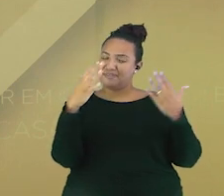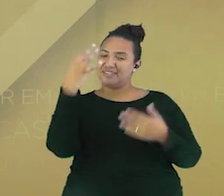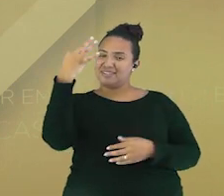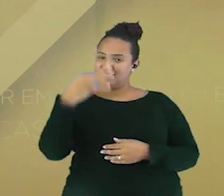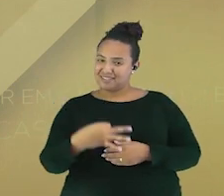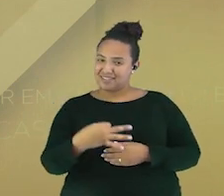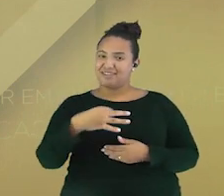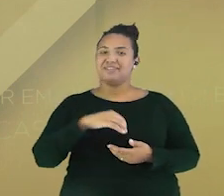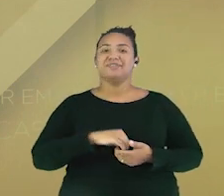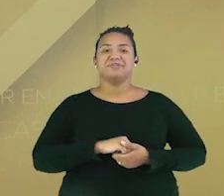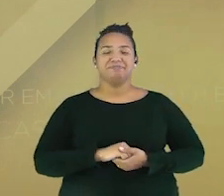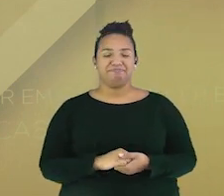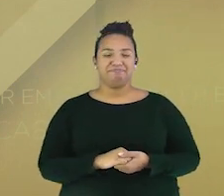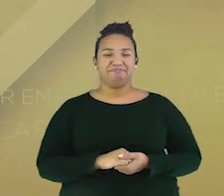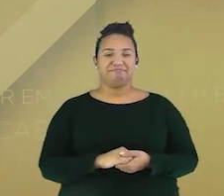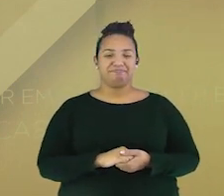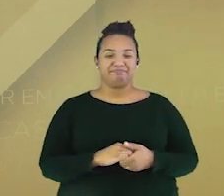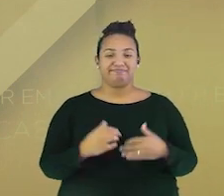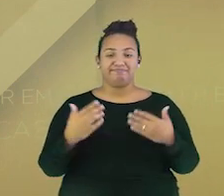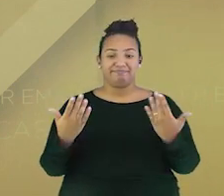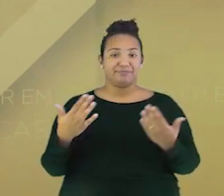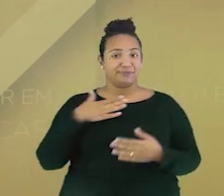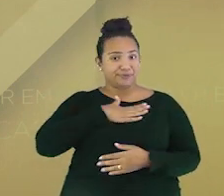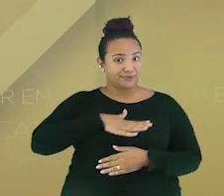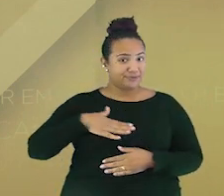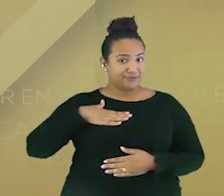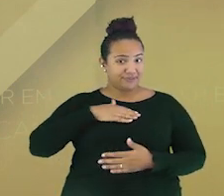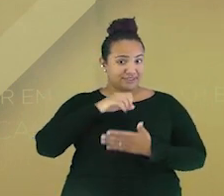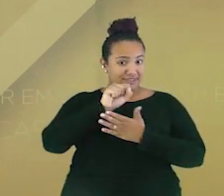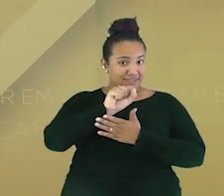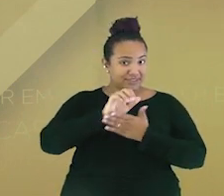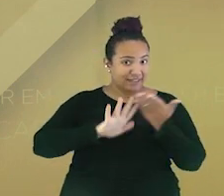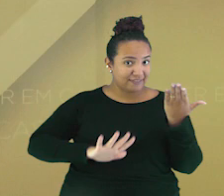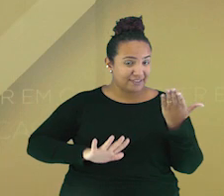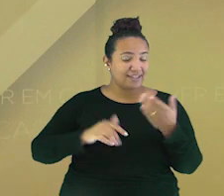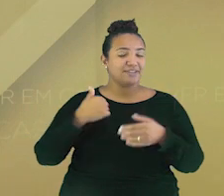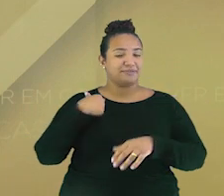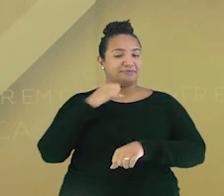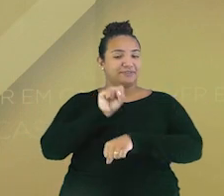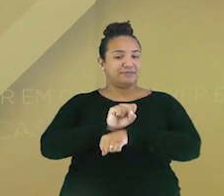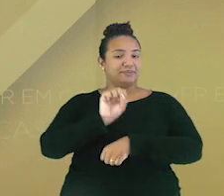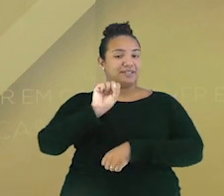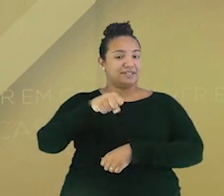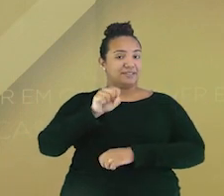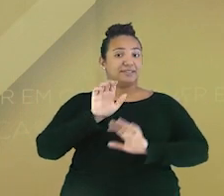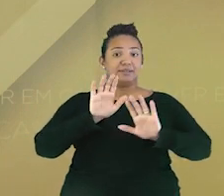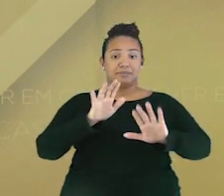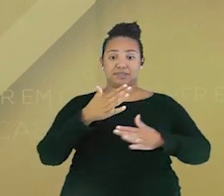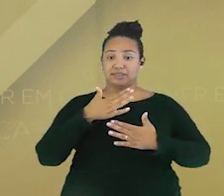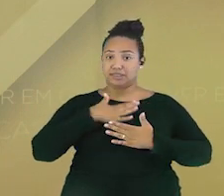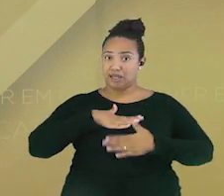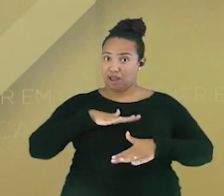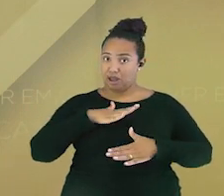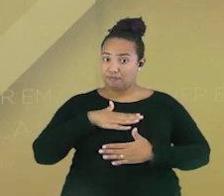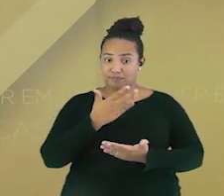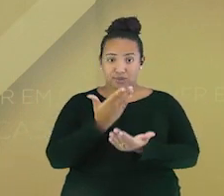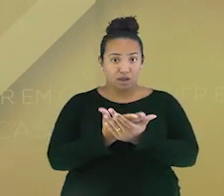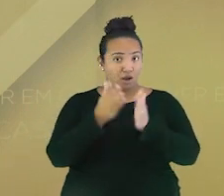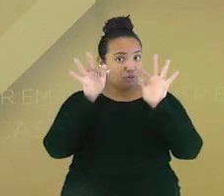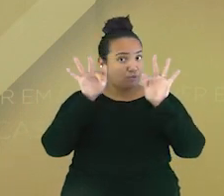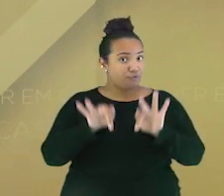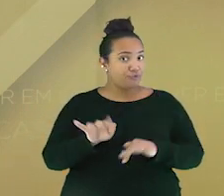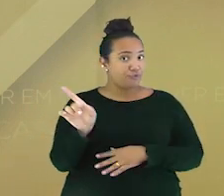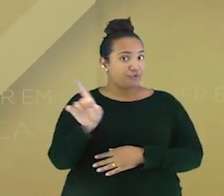bem. Gostaram da nossa segunda atividade? Eu espero que sim. Mas calma, a nossa aula ainda não acabou.